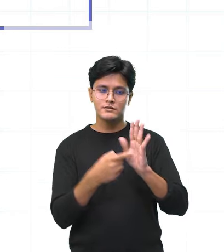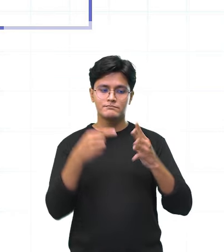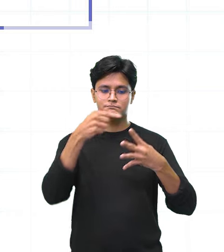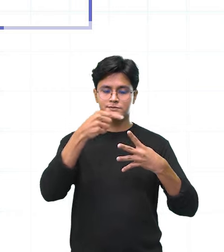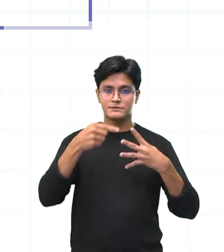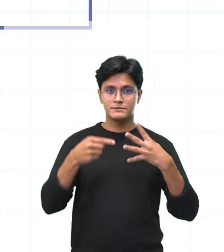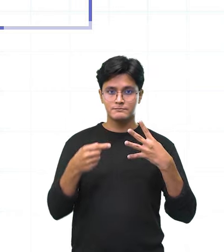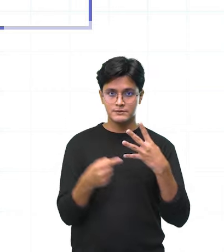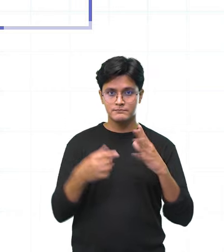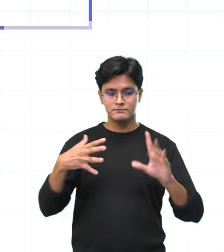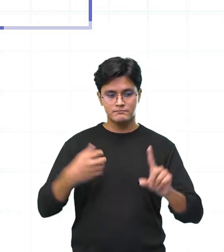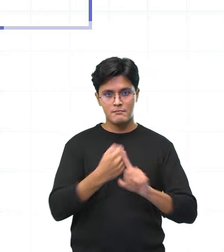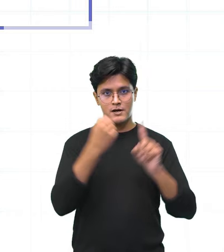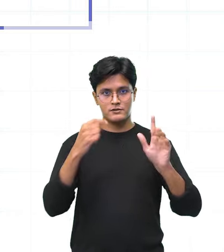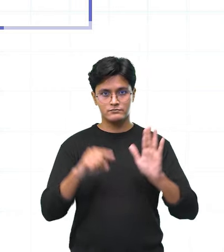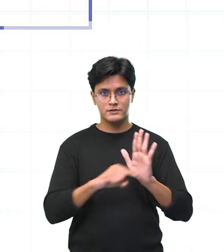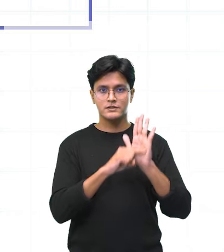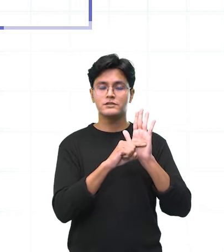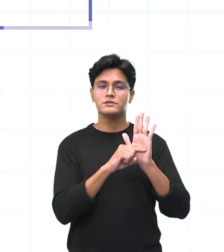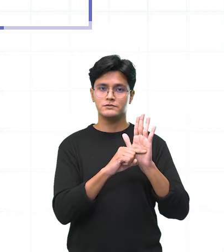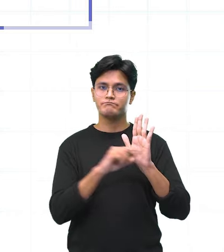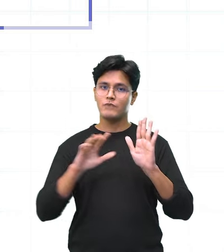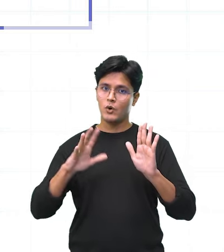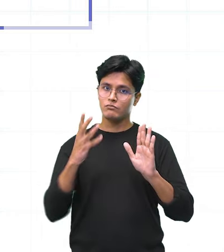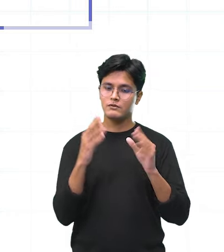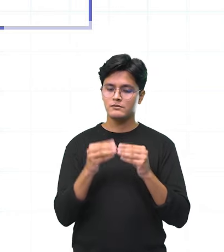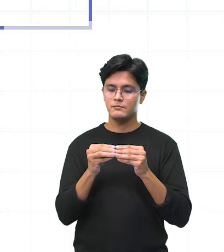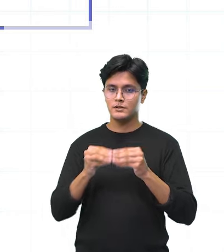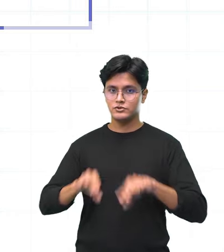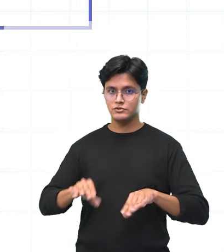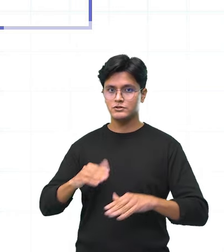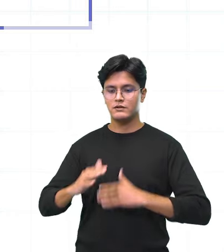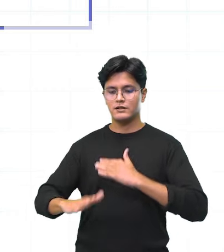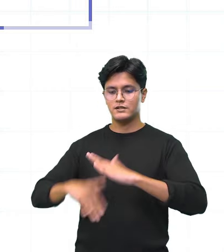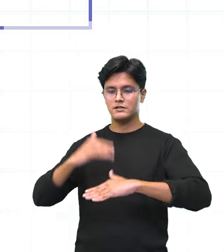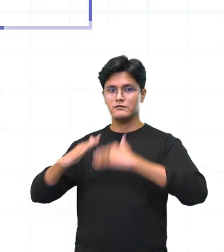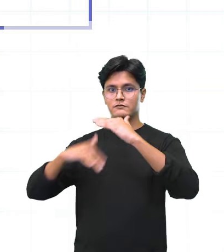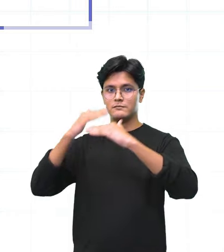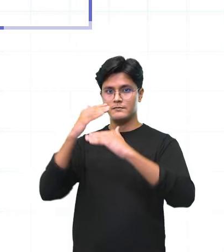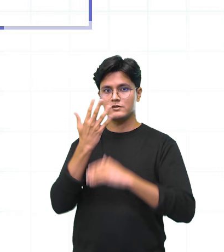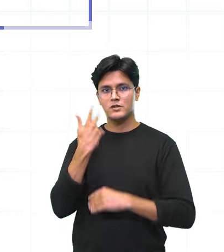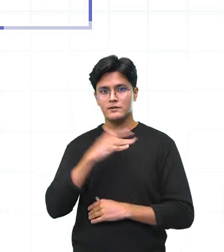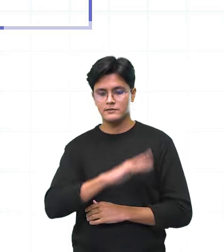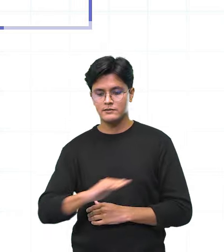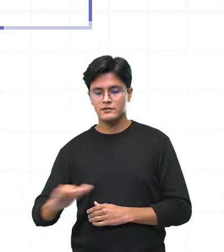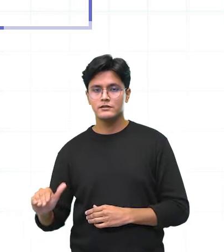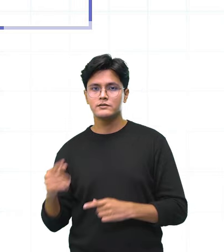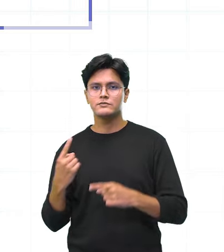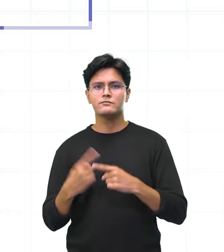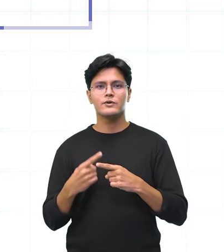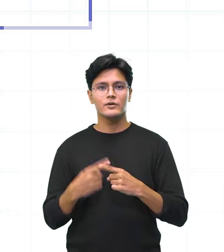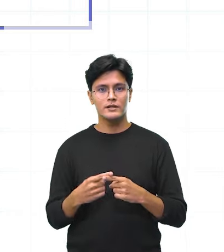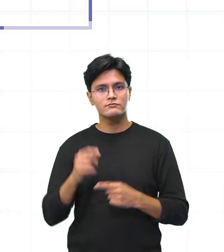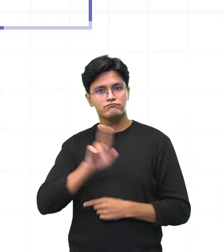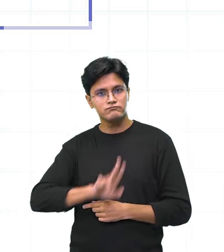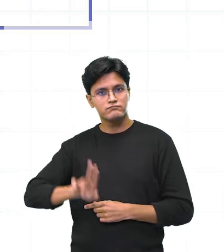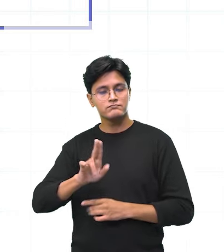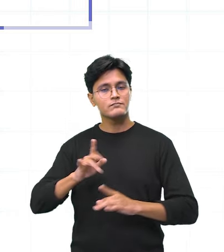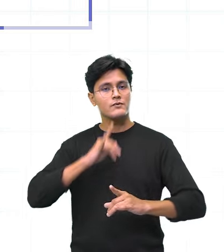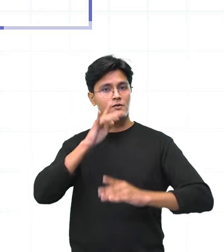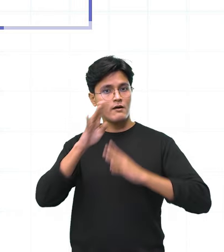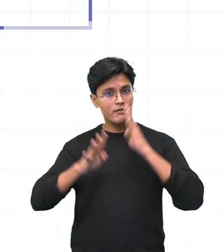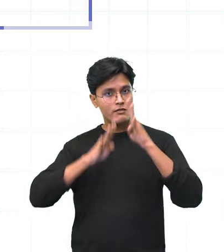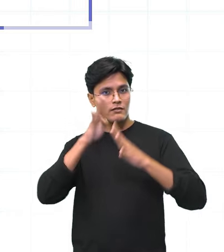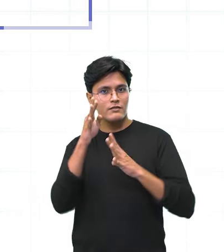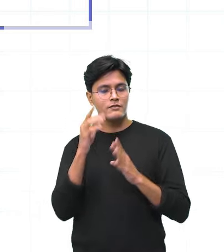que acontecem, né? Que vão ali prejudicar o desenvolvimento da criança devido ao excesso de tela, que foi a